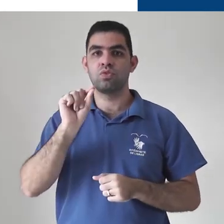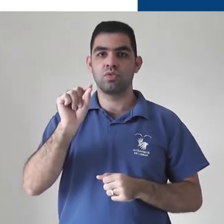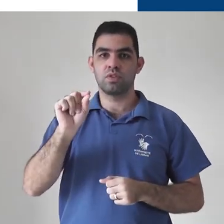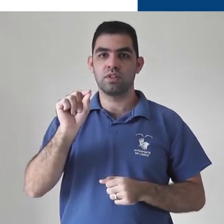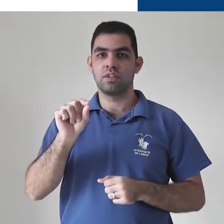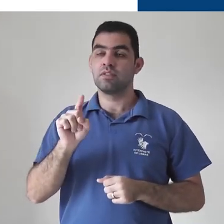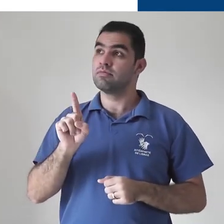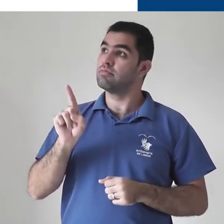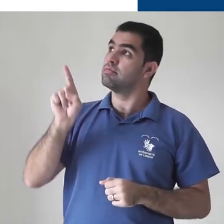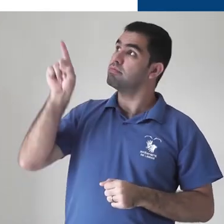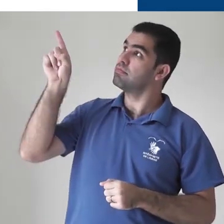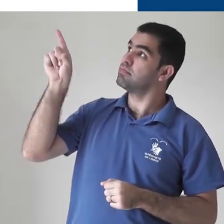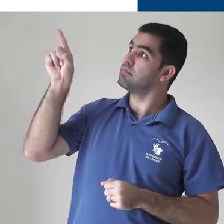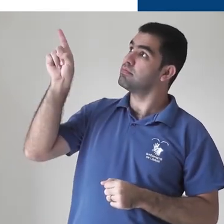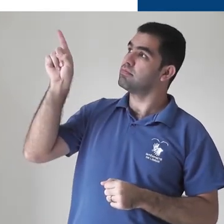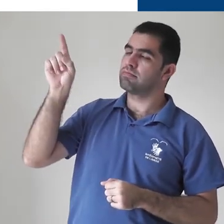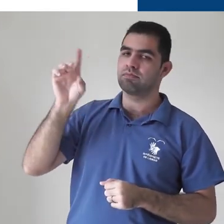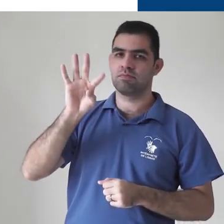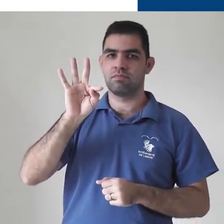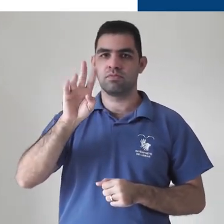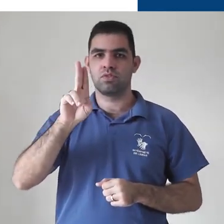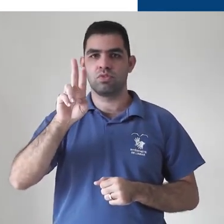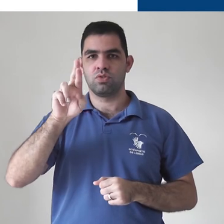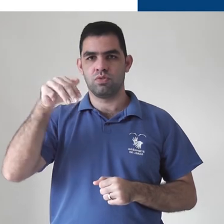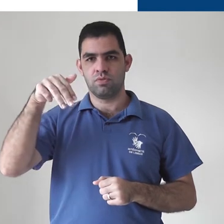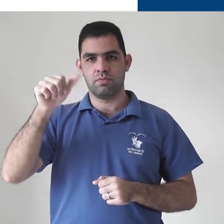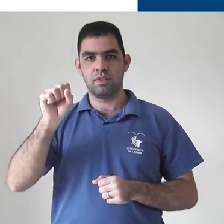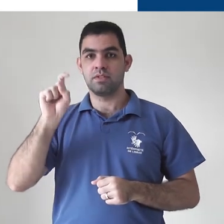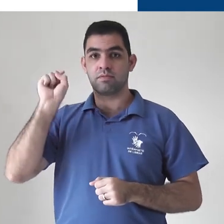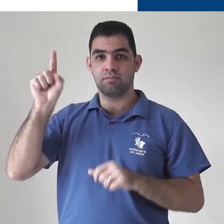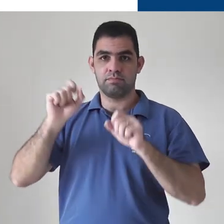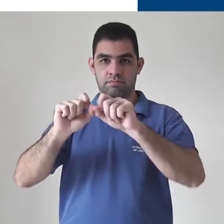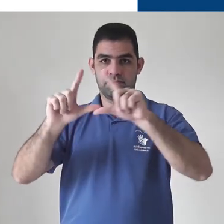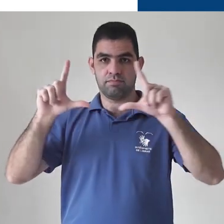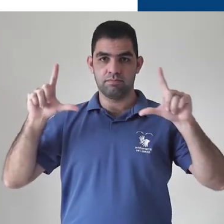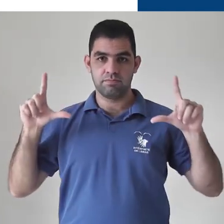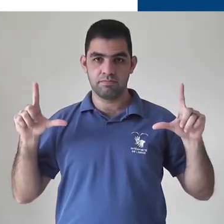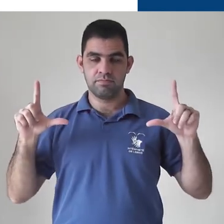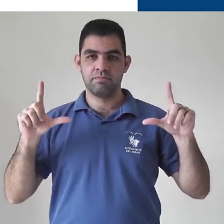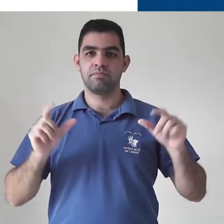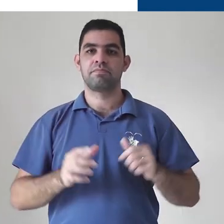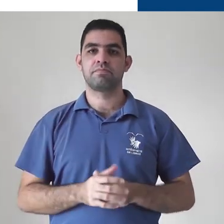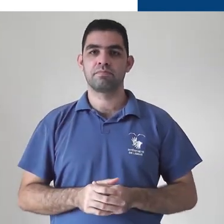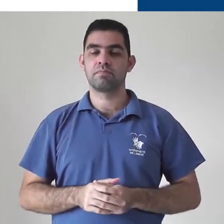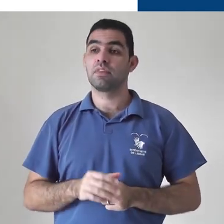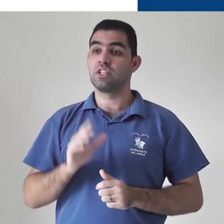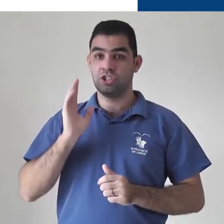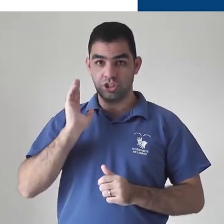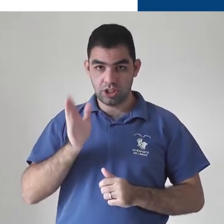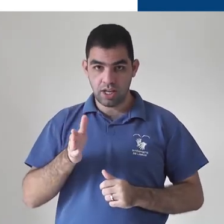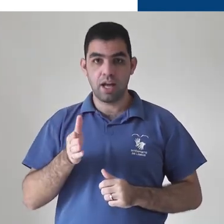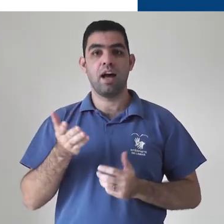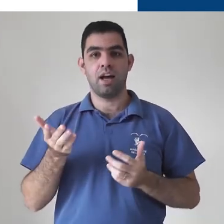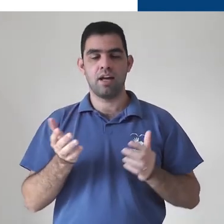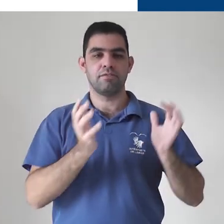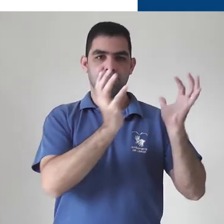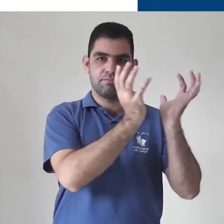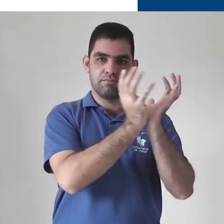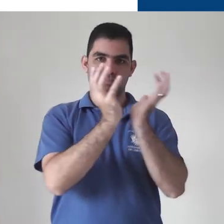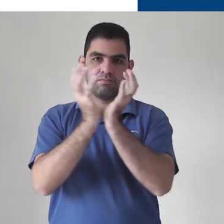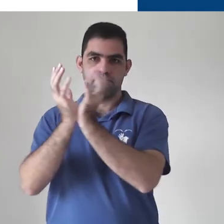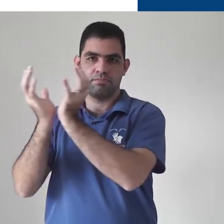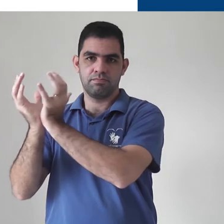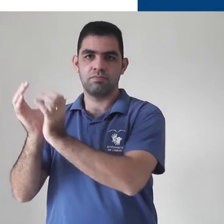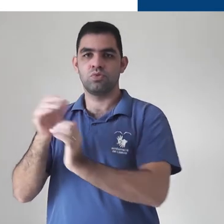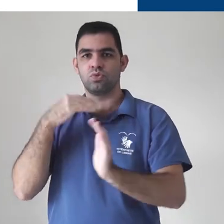modo de ver todas as turmas é clicando em Turmas, na parte superior esquerda, ainda no menu Sandwich. Ao clicar você é